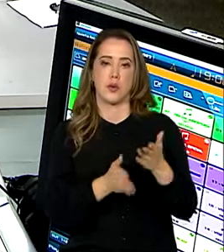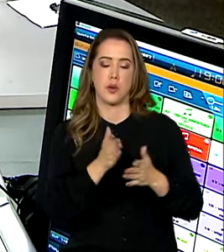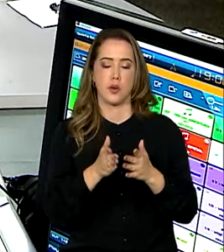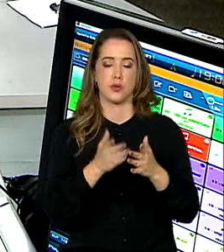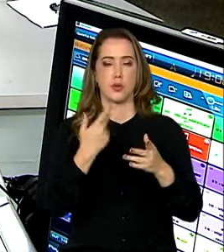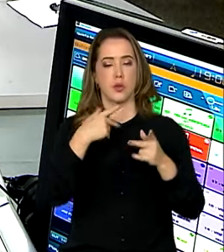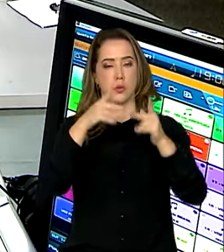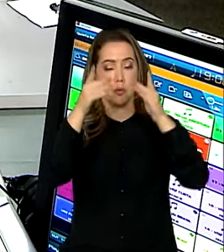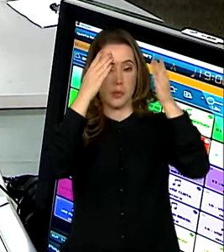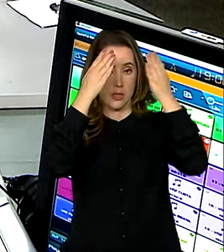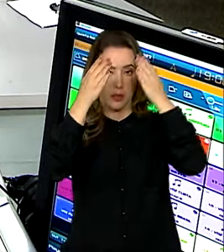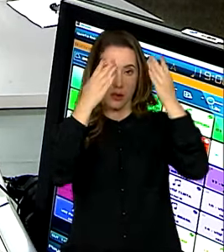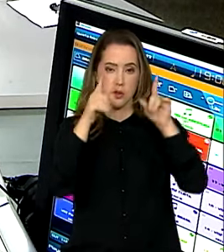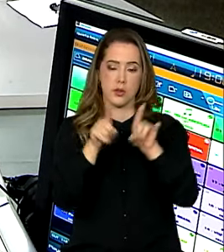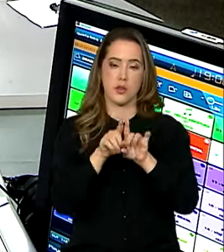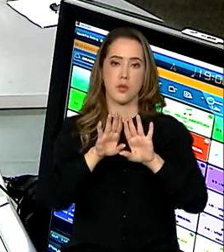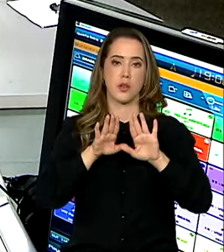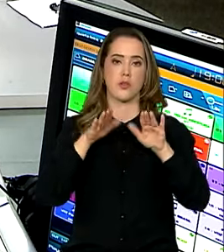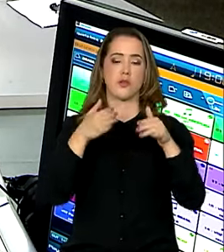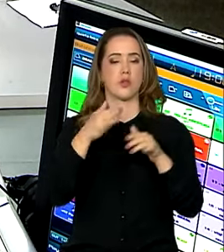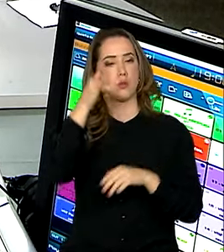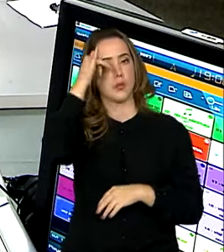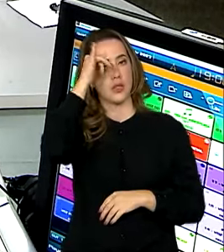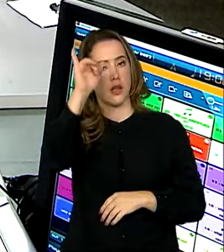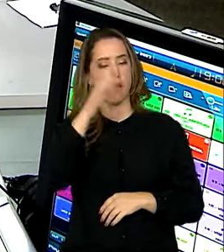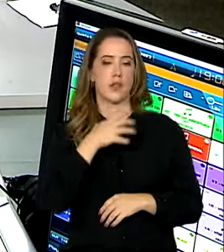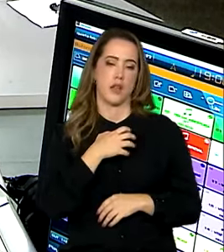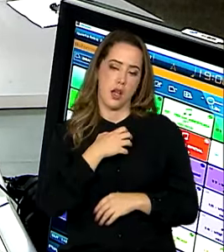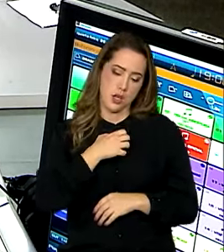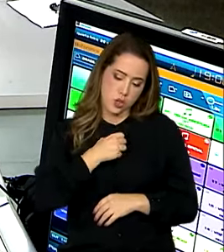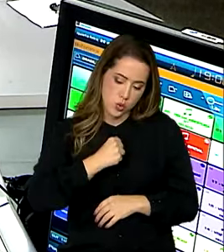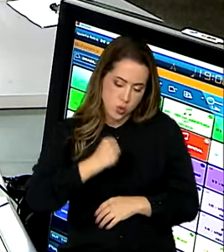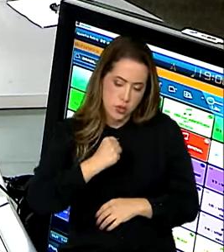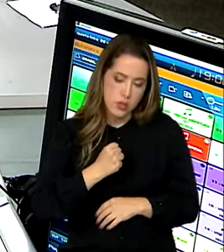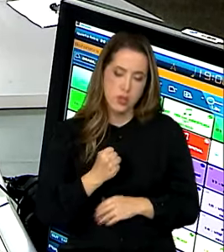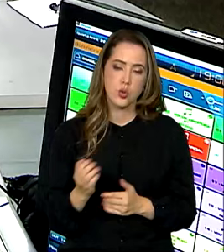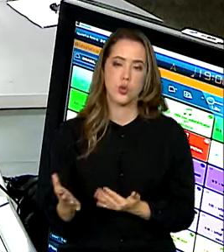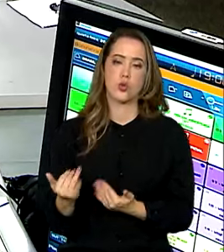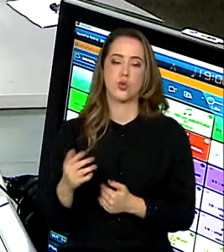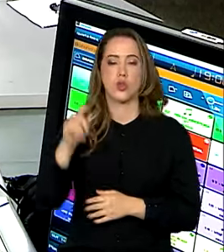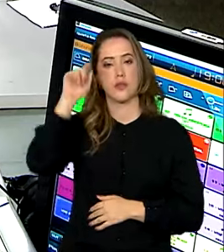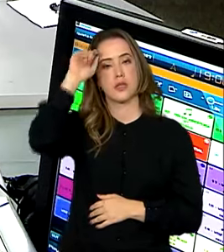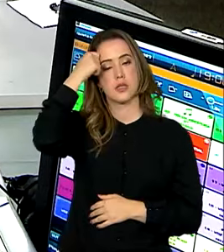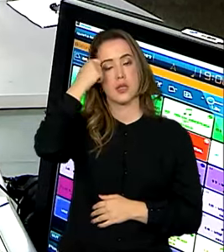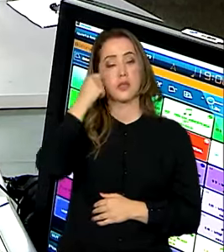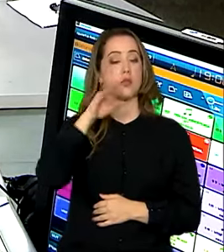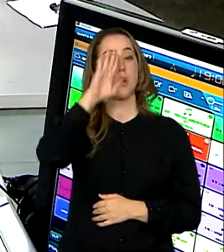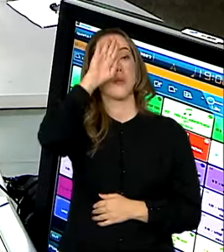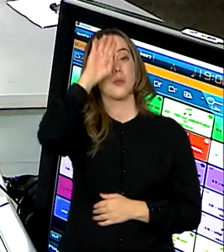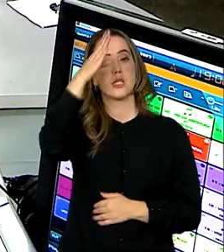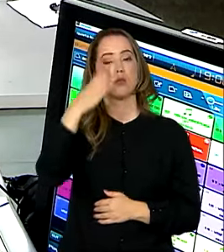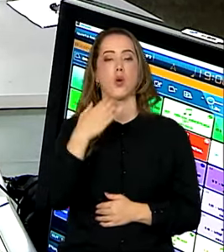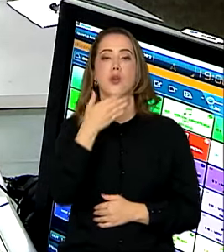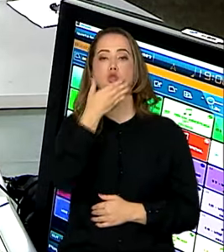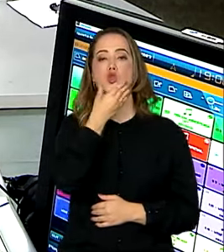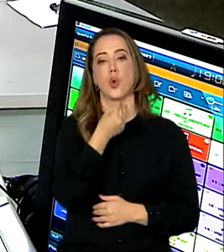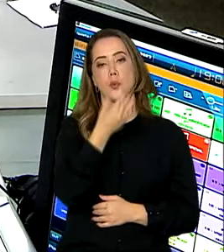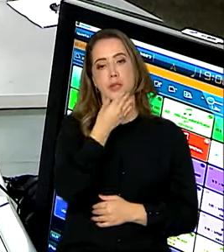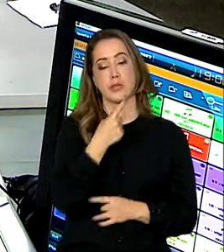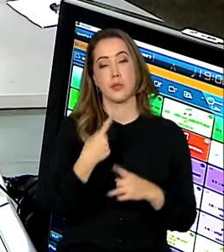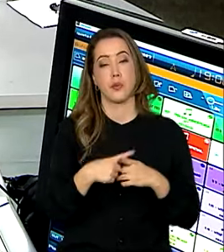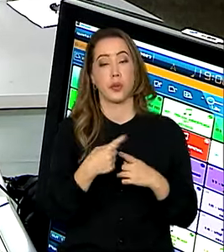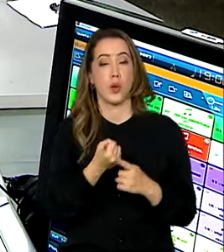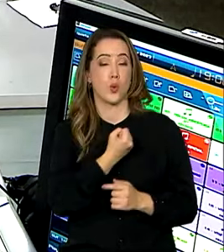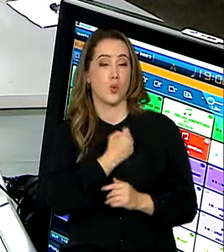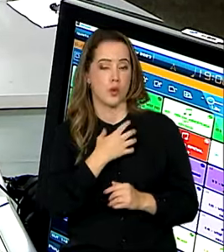também algo voltado para a prevenção de suicídio dos nossos jovens negros, principalmente os nossos jovens homens, que o número